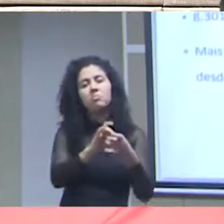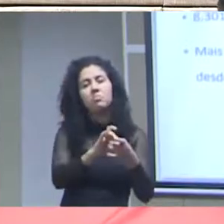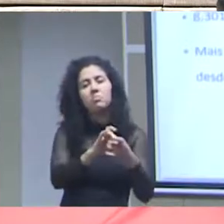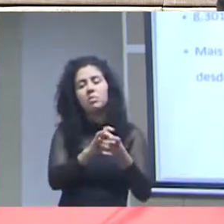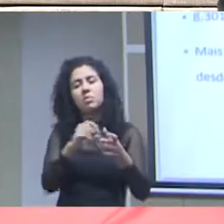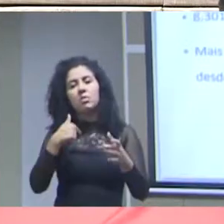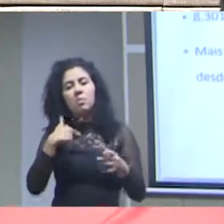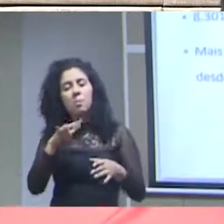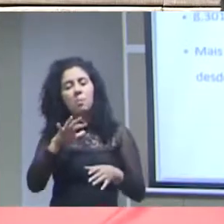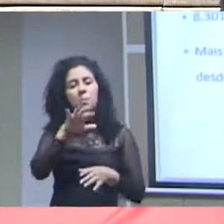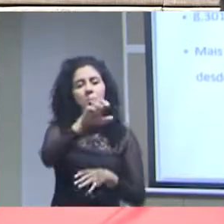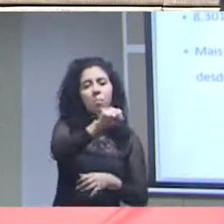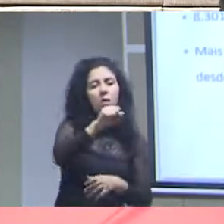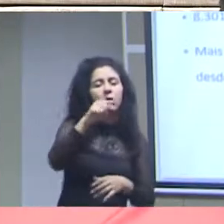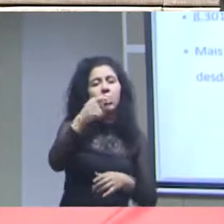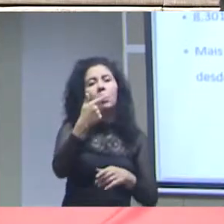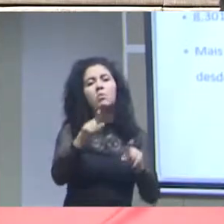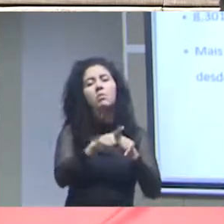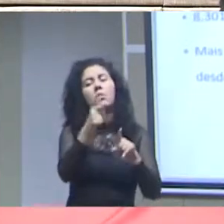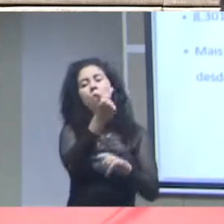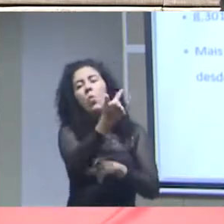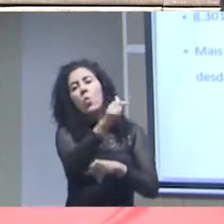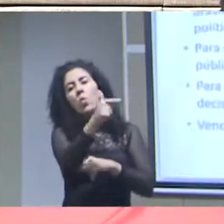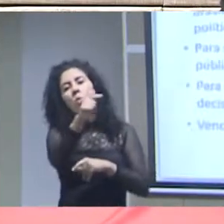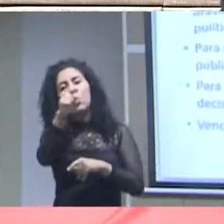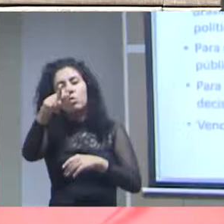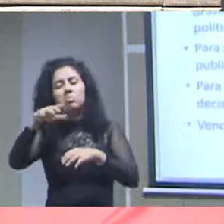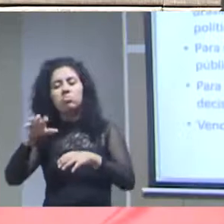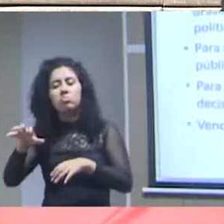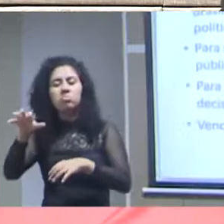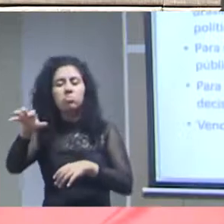de outros órgãos outras instituições